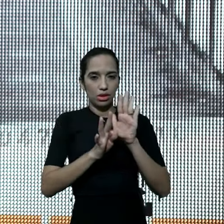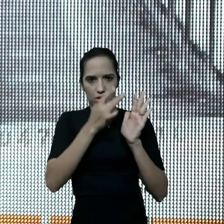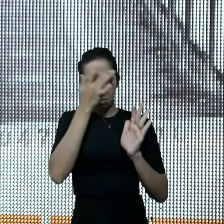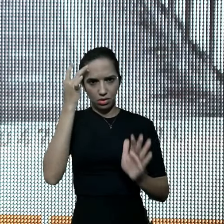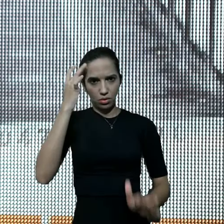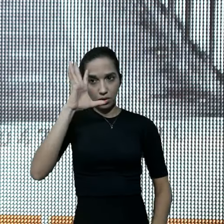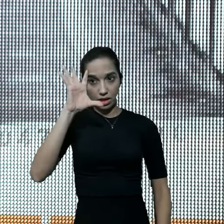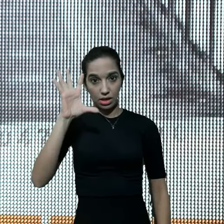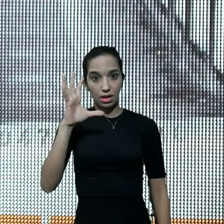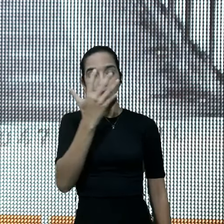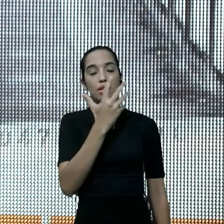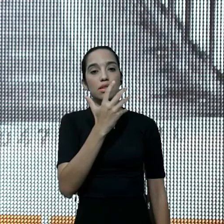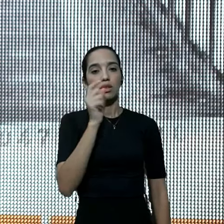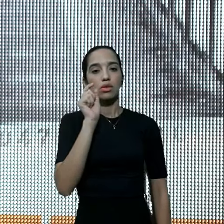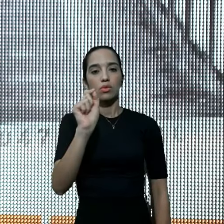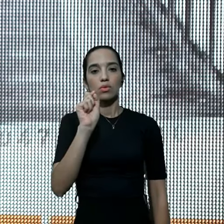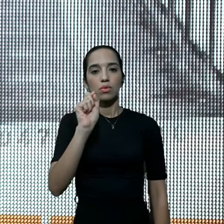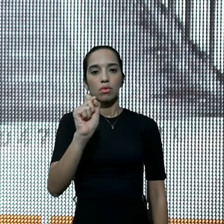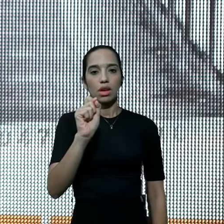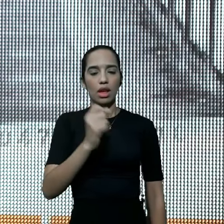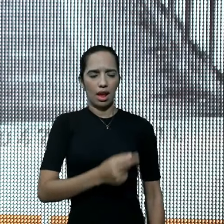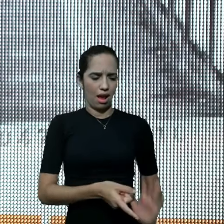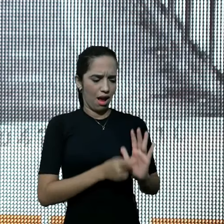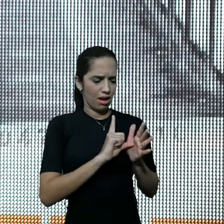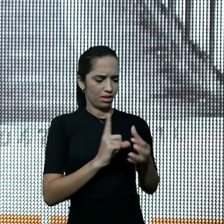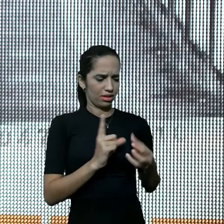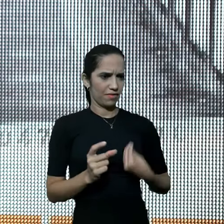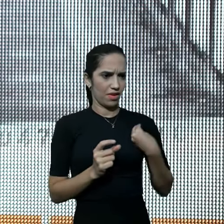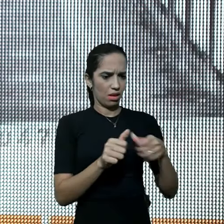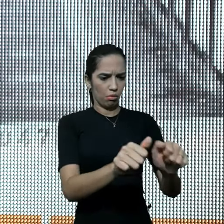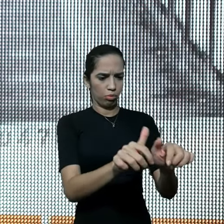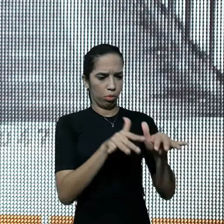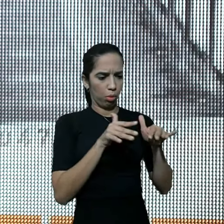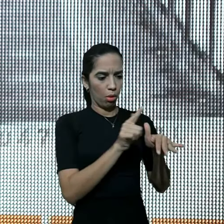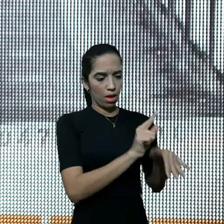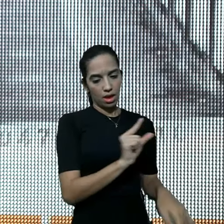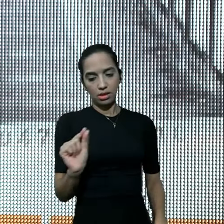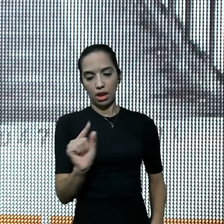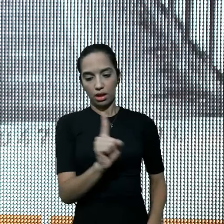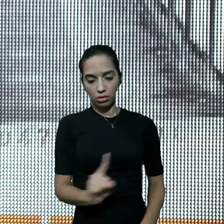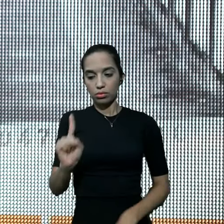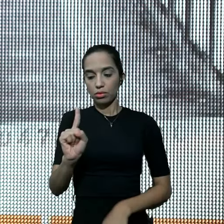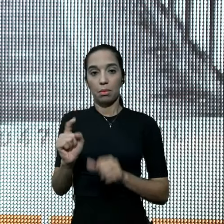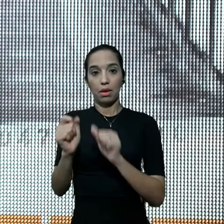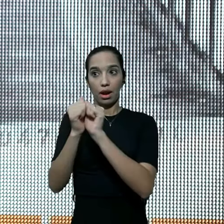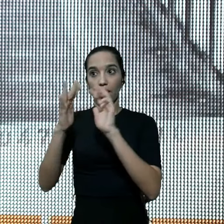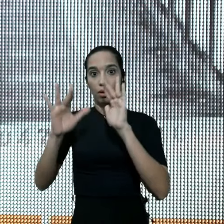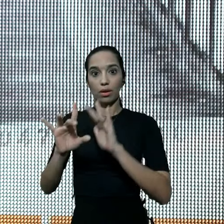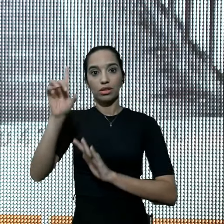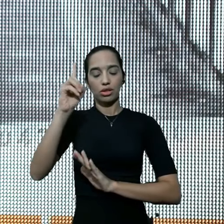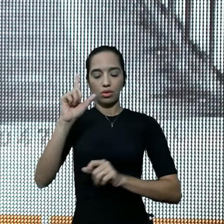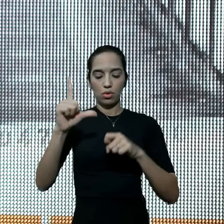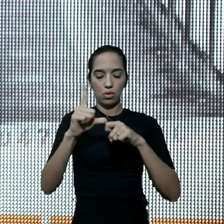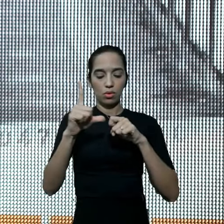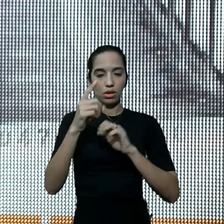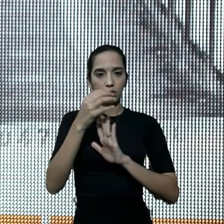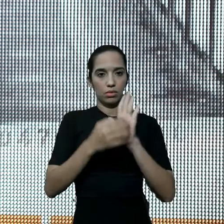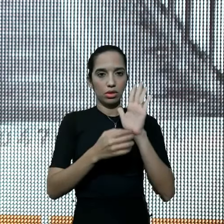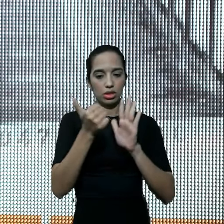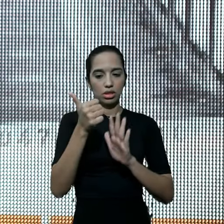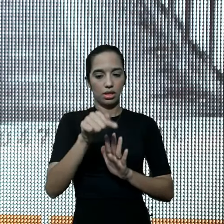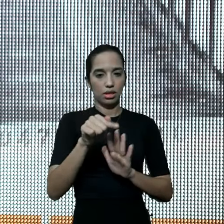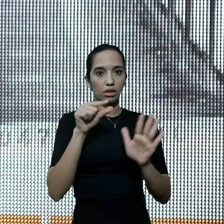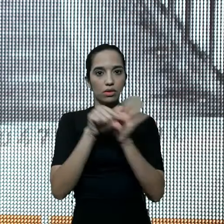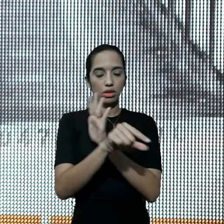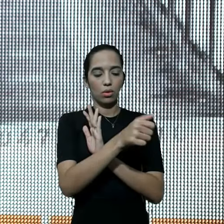tomou a decisão, de sair da multidão, e de viver para a glória de Deus, em Lucas 17, de 11 a 19, você